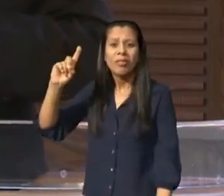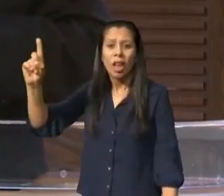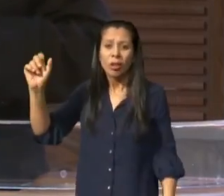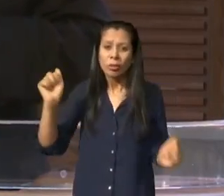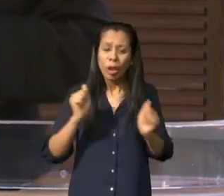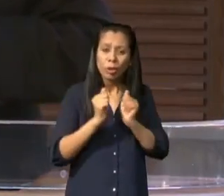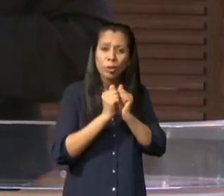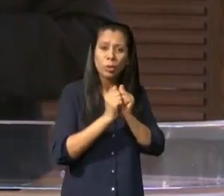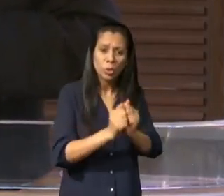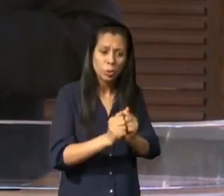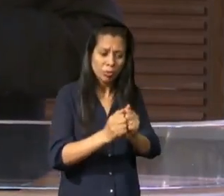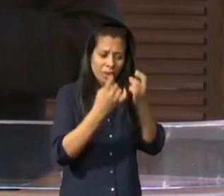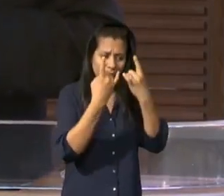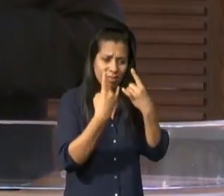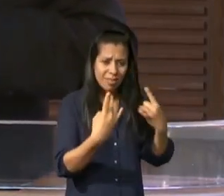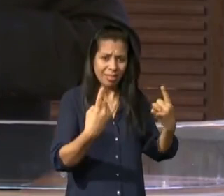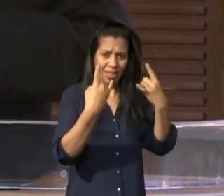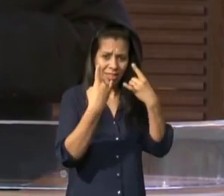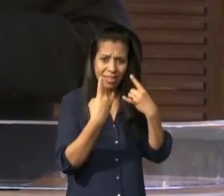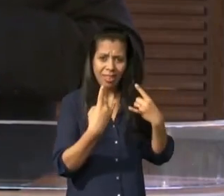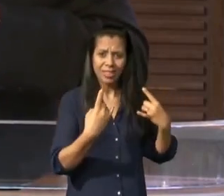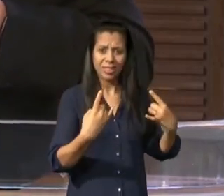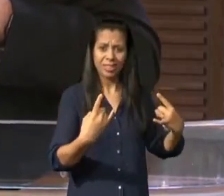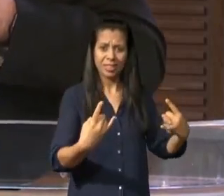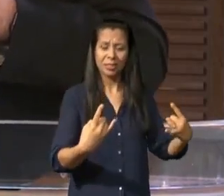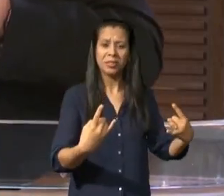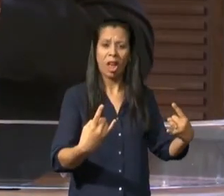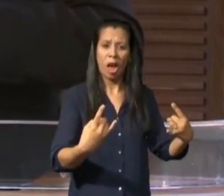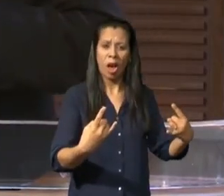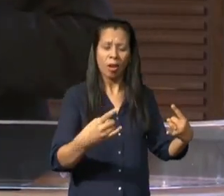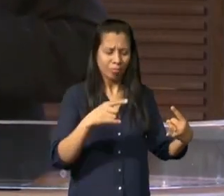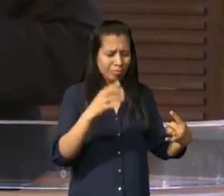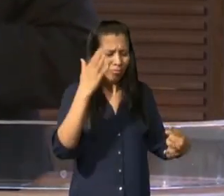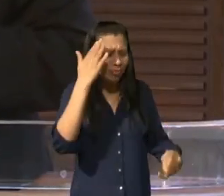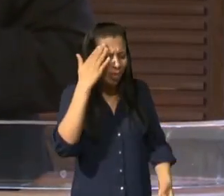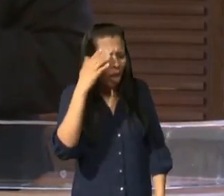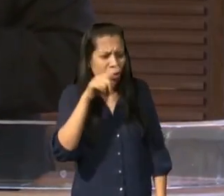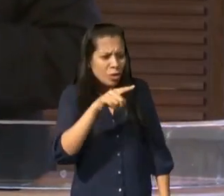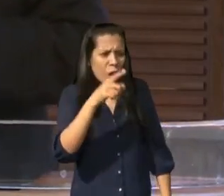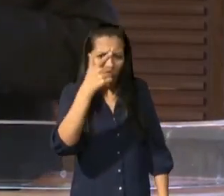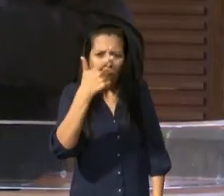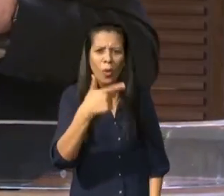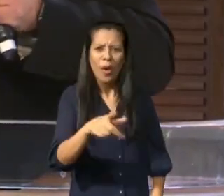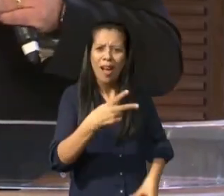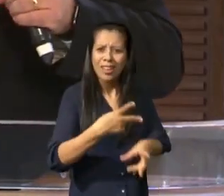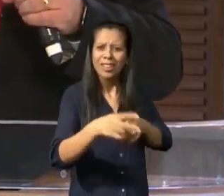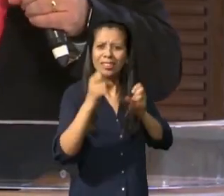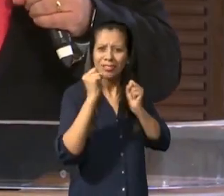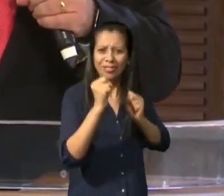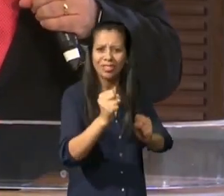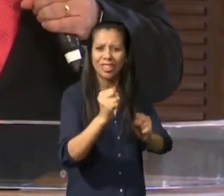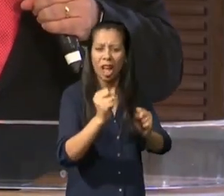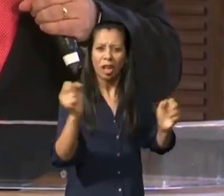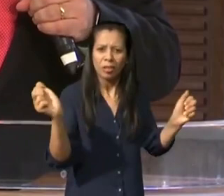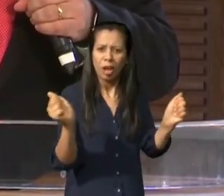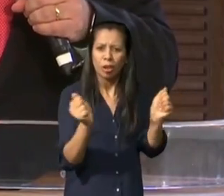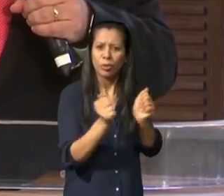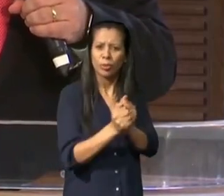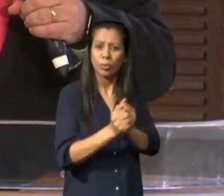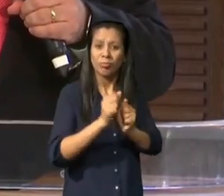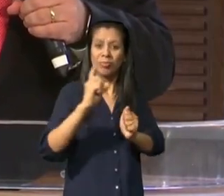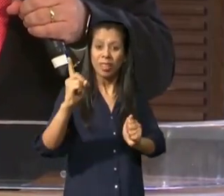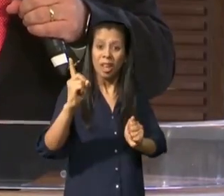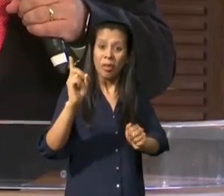contrário juntamente com a tentação vos proverá livramento de sorte que